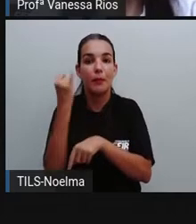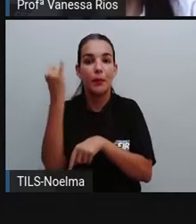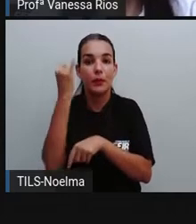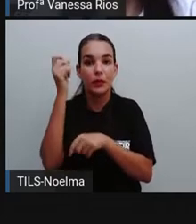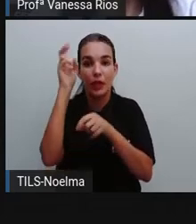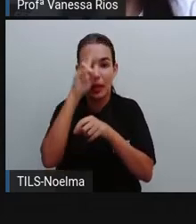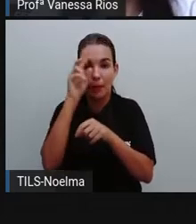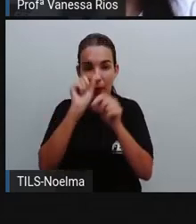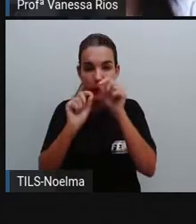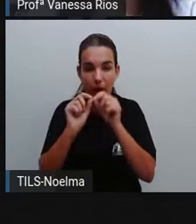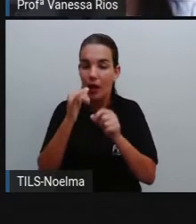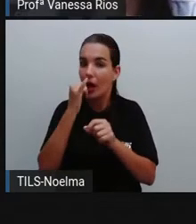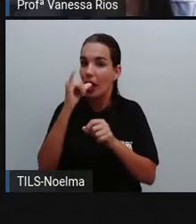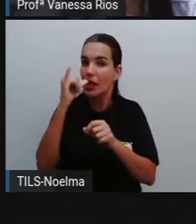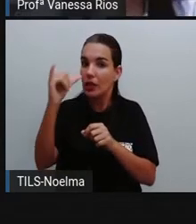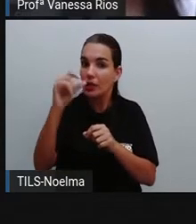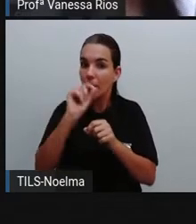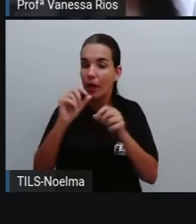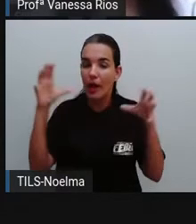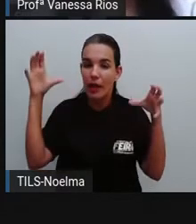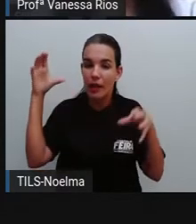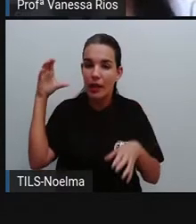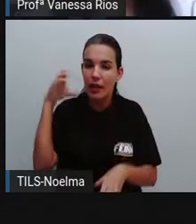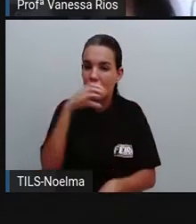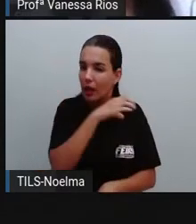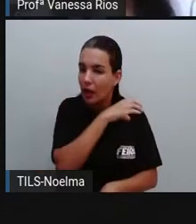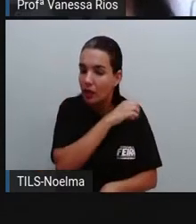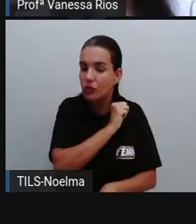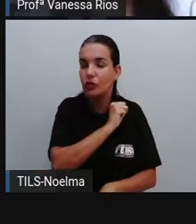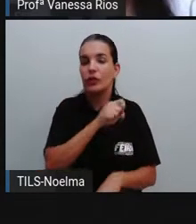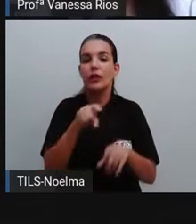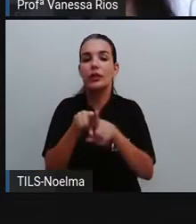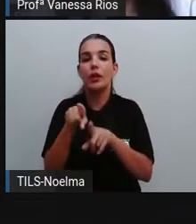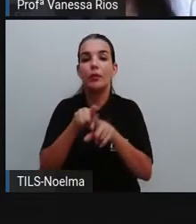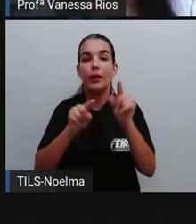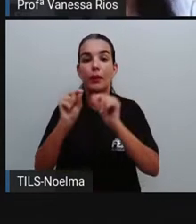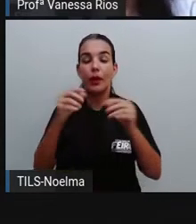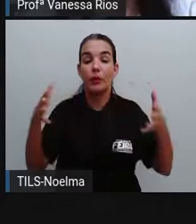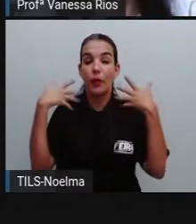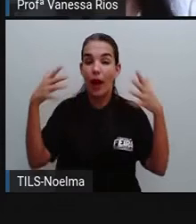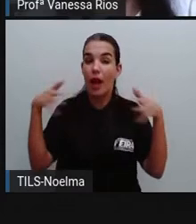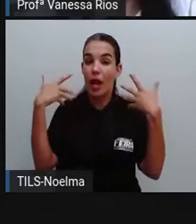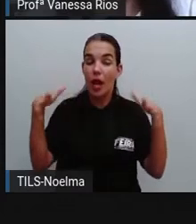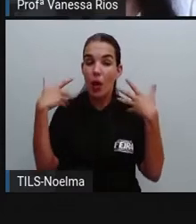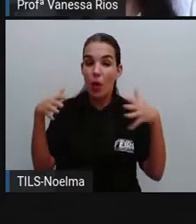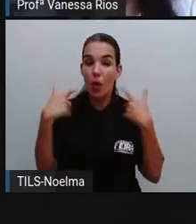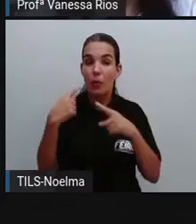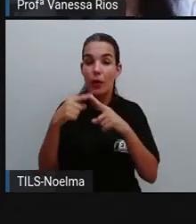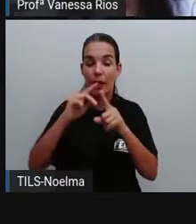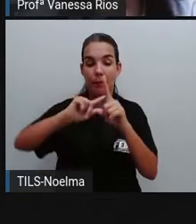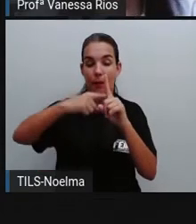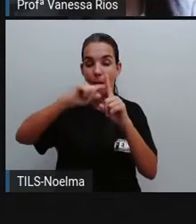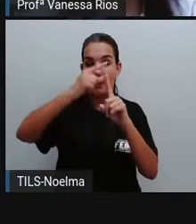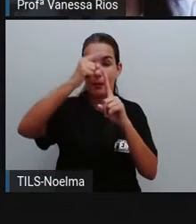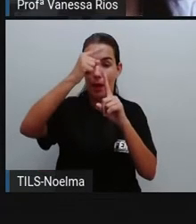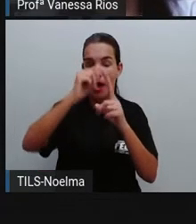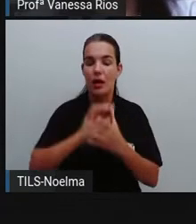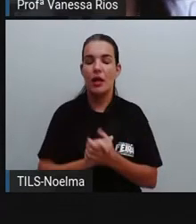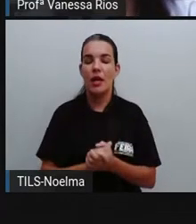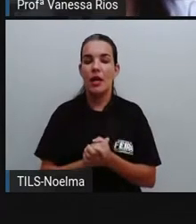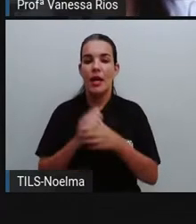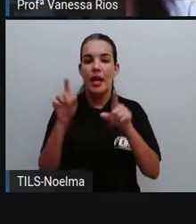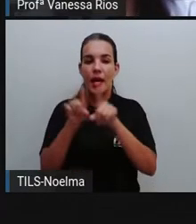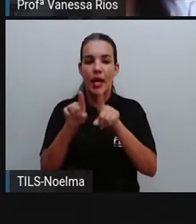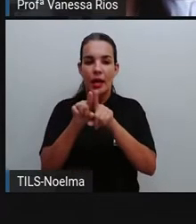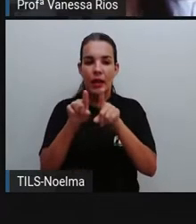envia energia térmica, que é energia proveniente aí do calor, né? Da temperatura e também